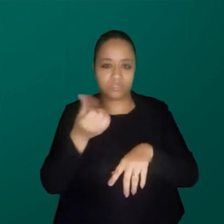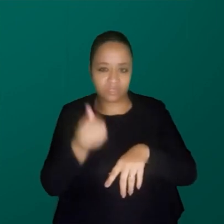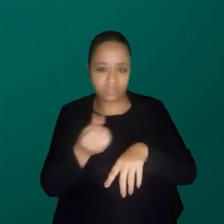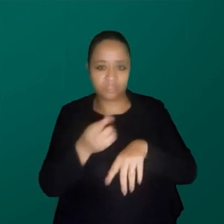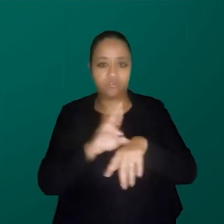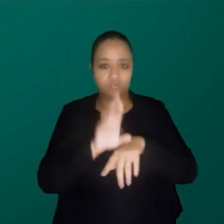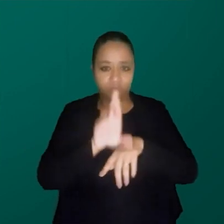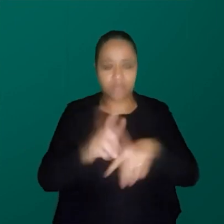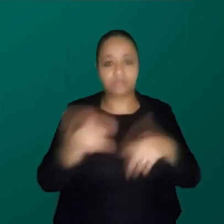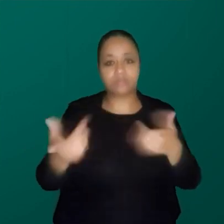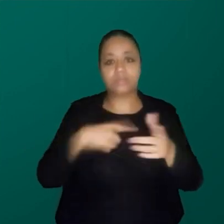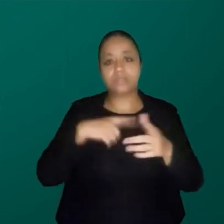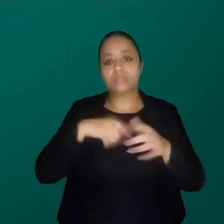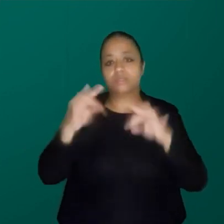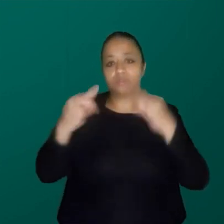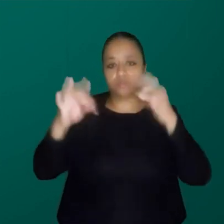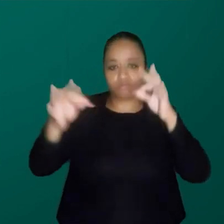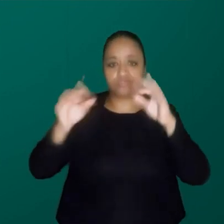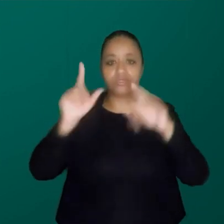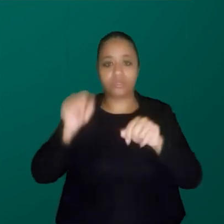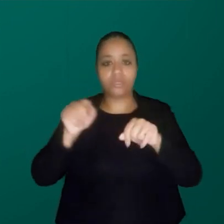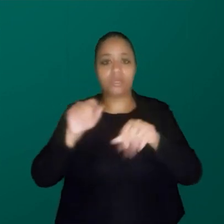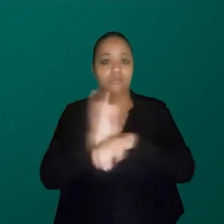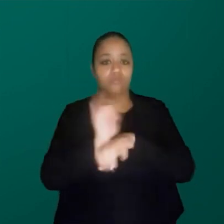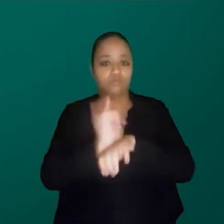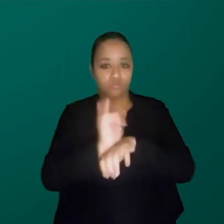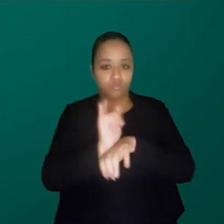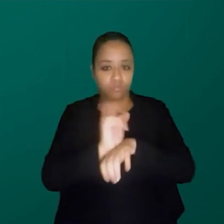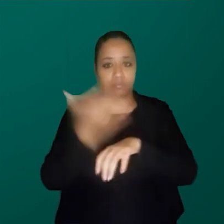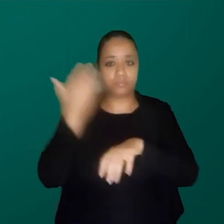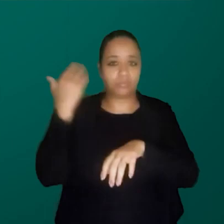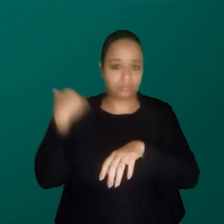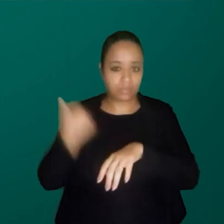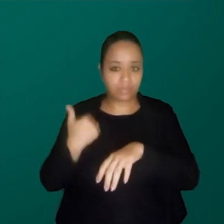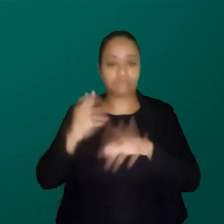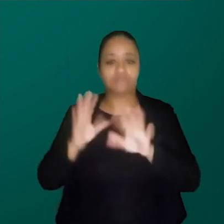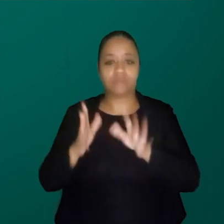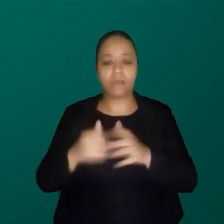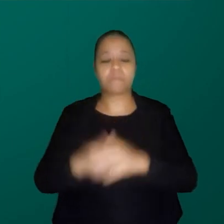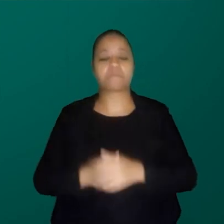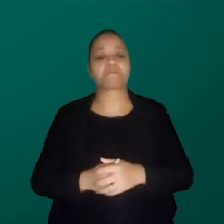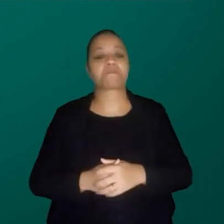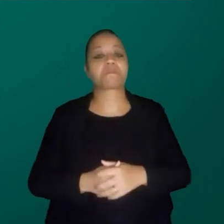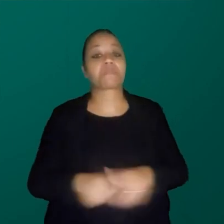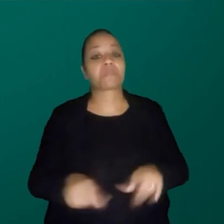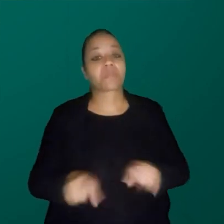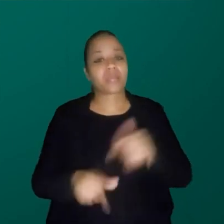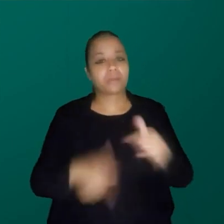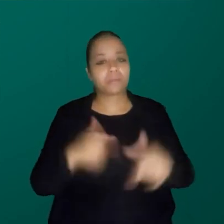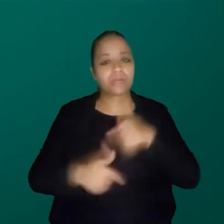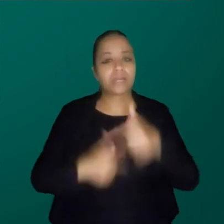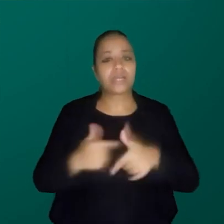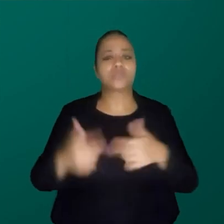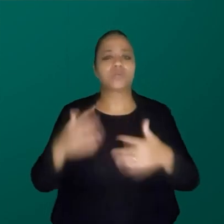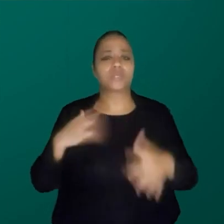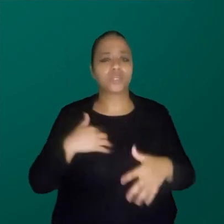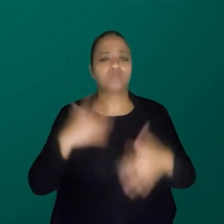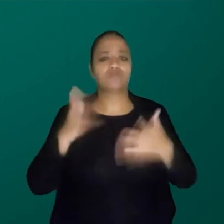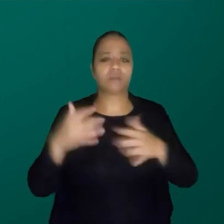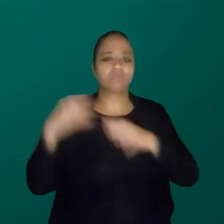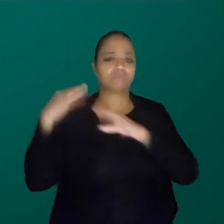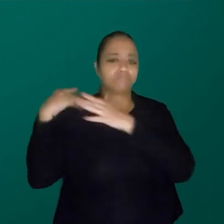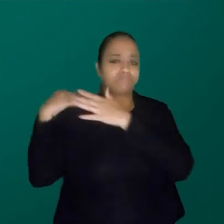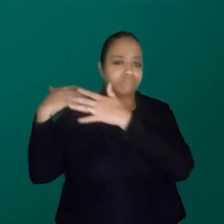tecnologia do YouTube Brasil, muito antes do Atila estourar a bolha dele nesses anos de pandemia. E como eu vinha de uma trajetória